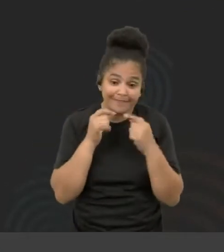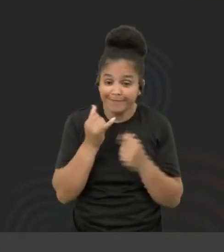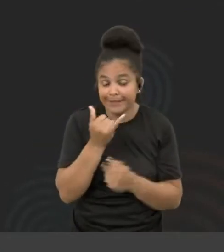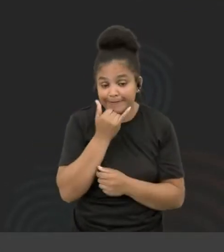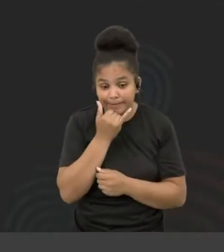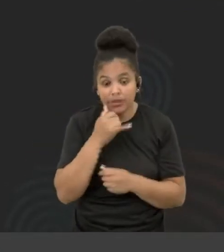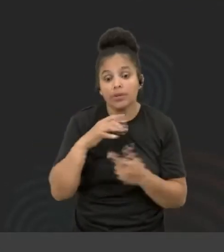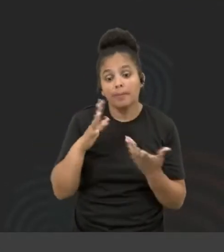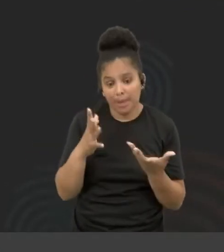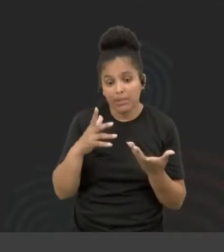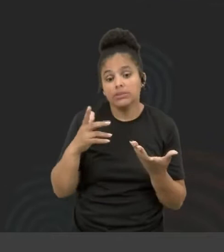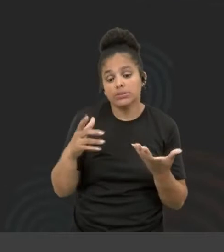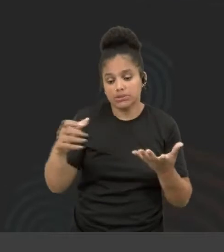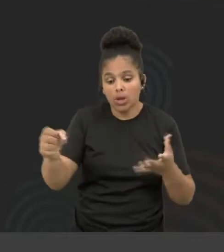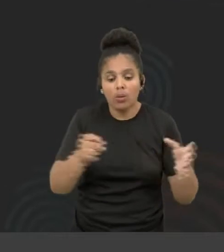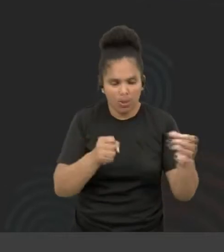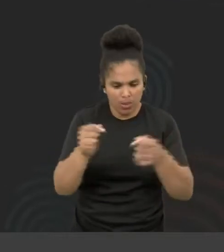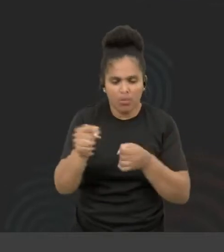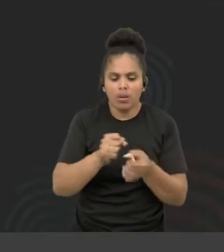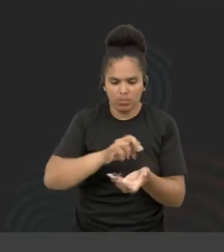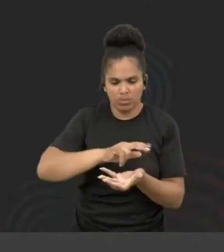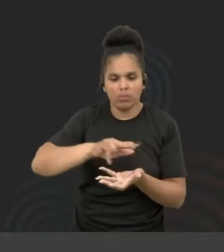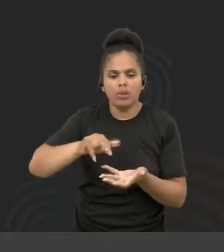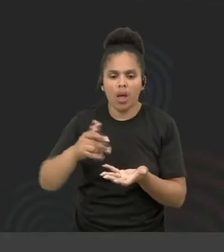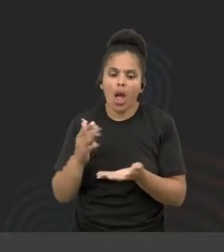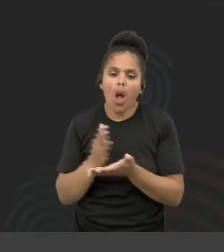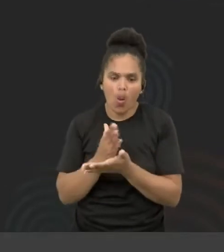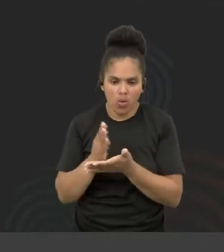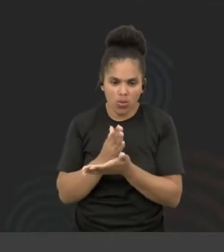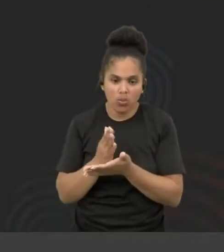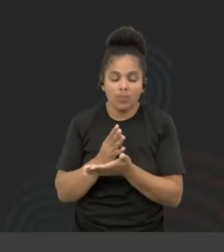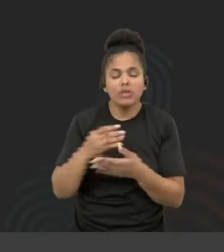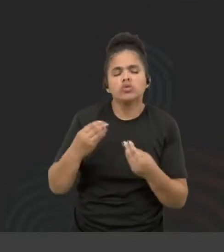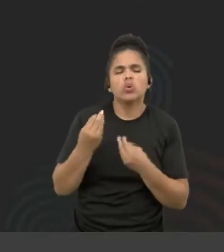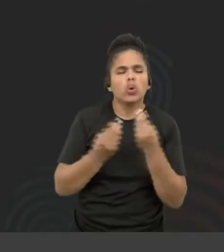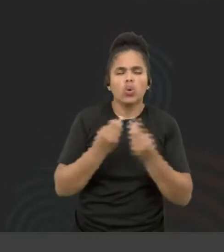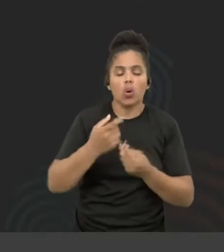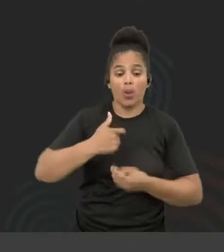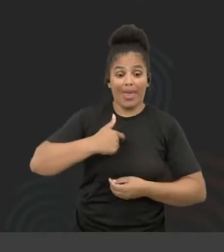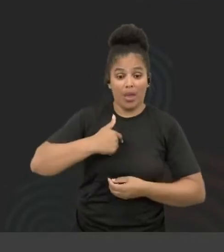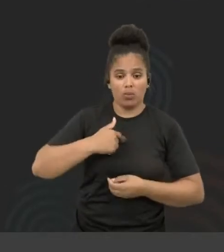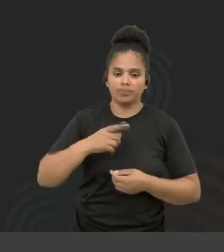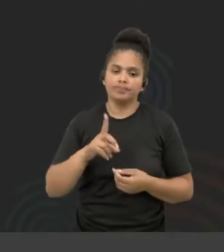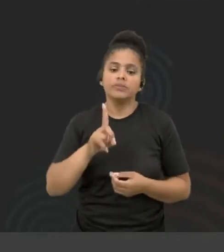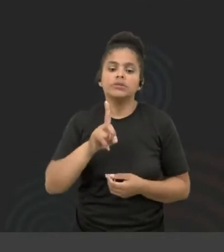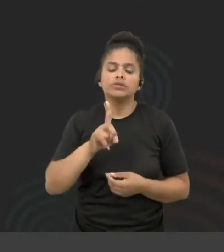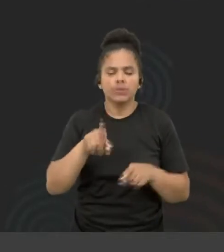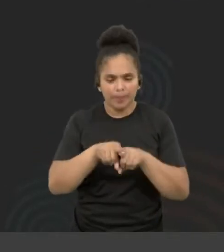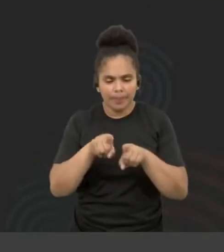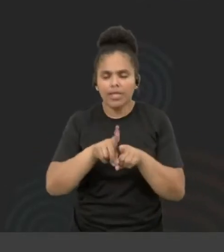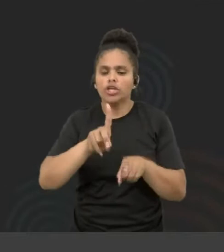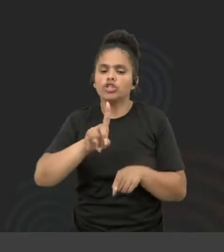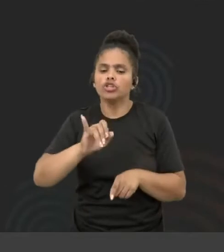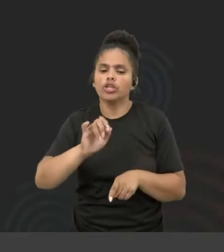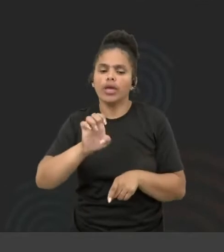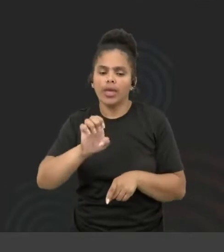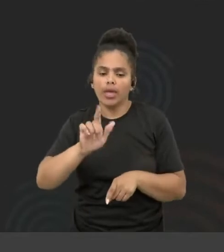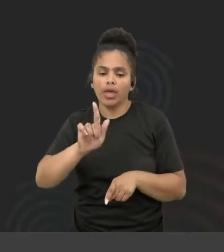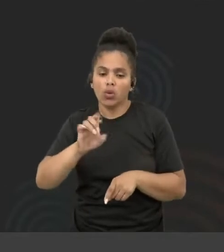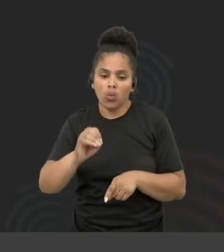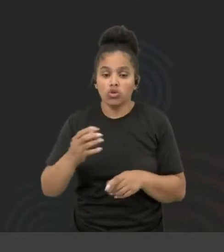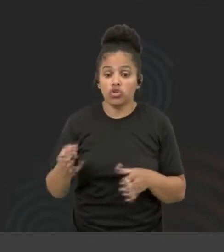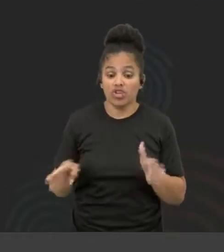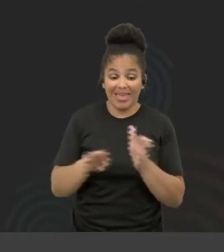né, gente? Não vamos se iludir. Só que daí, como é que o Diego e eu, a gente consegue chegar aqui, por exemplo, em times de